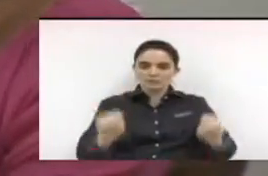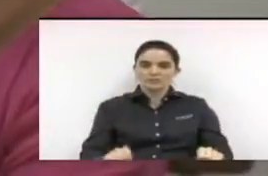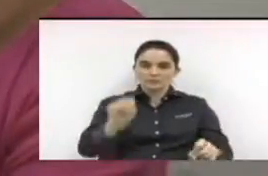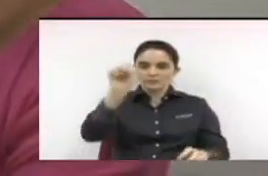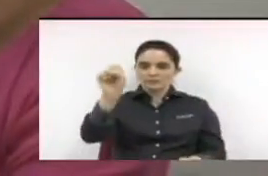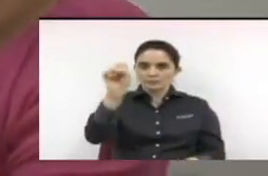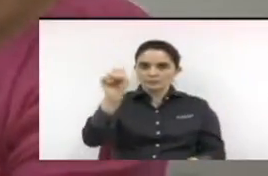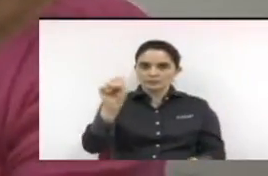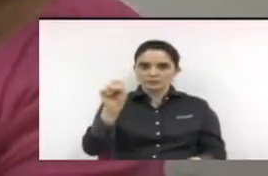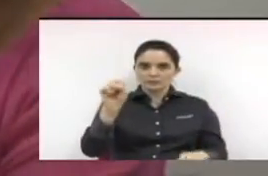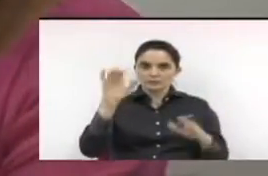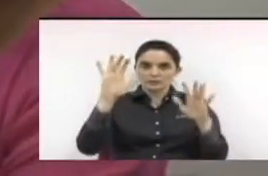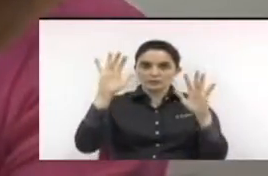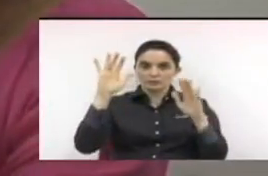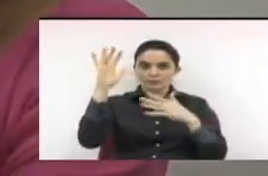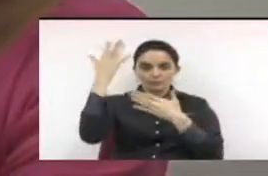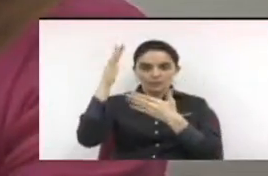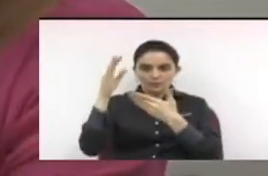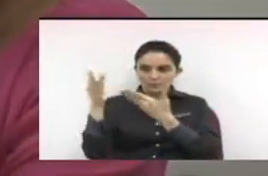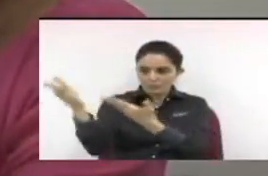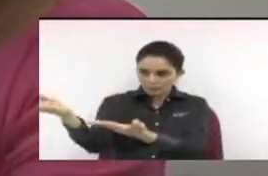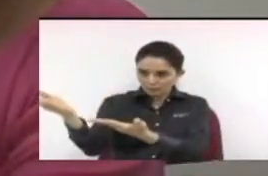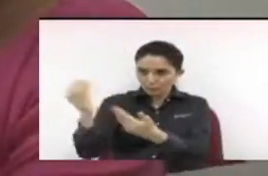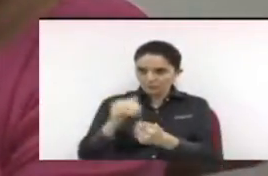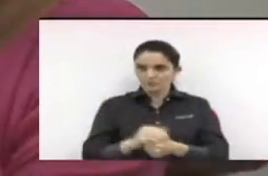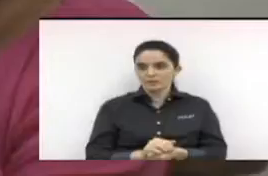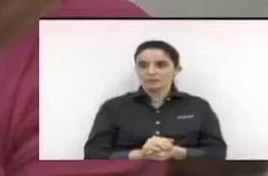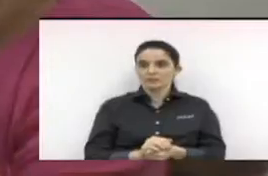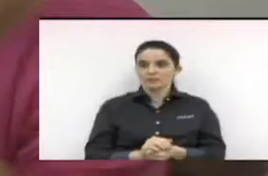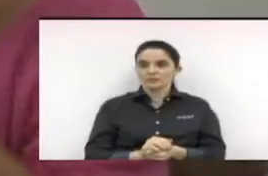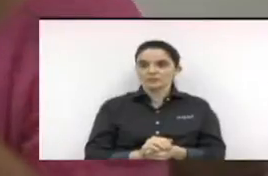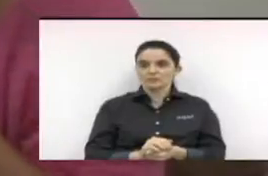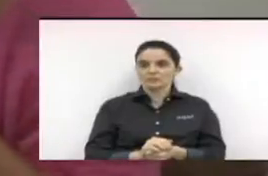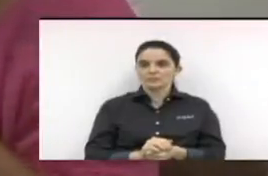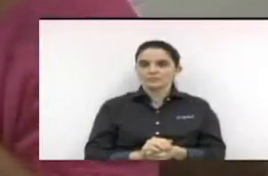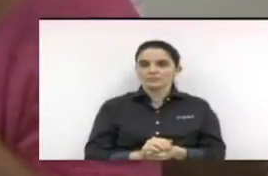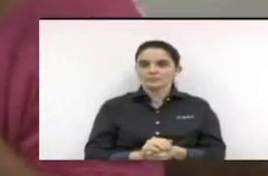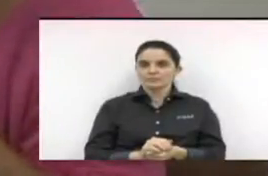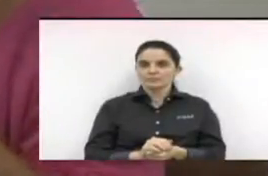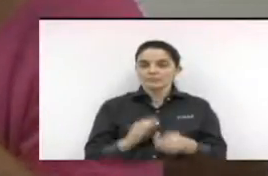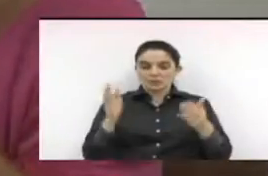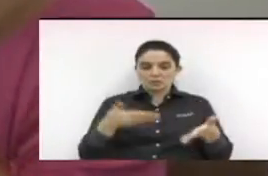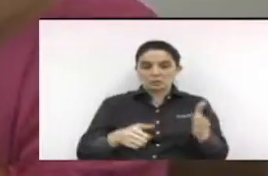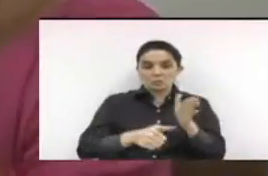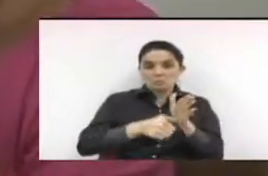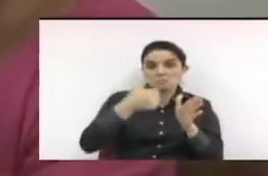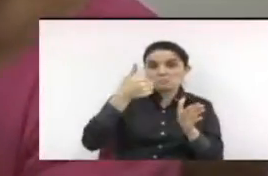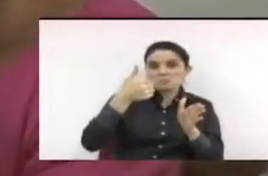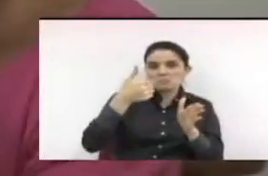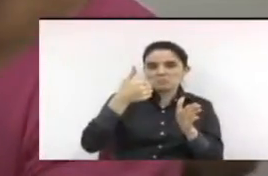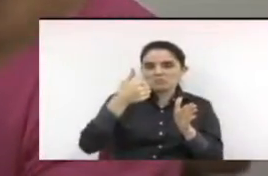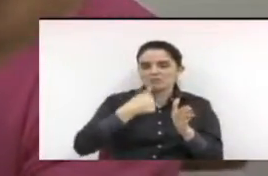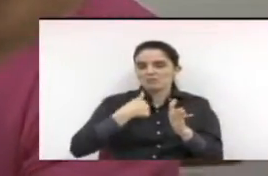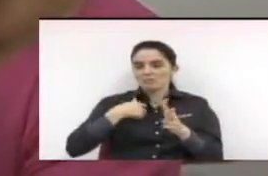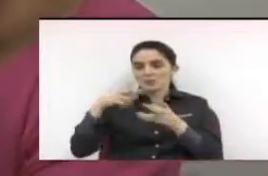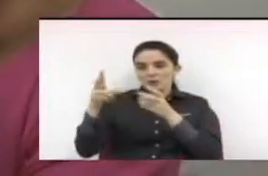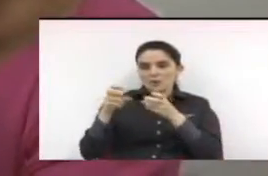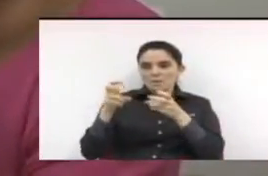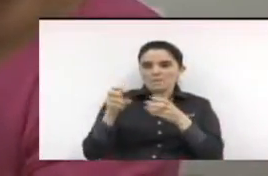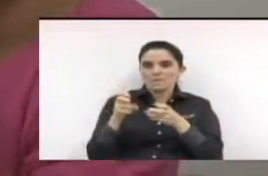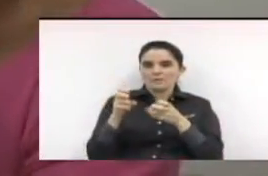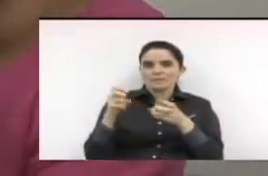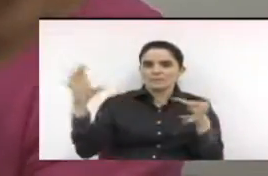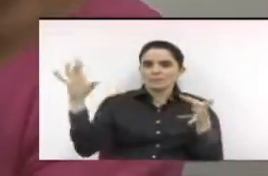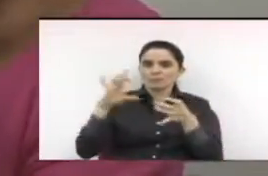vocês pela mobilização e contem com essa casa é a primeira vez que eu acho que a união dessa casa